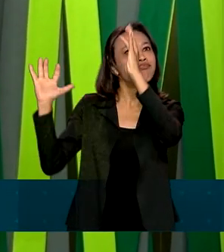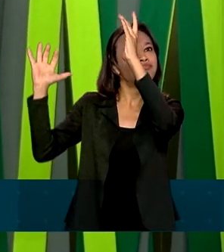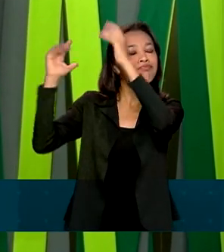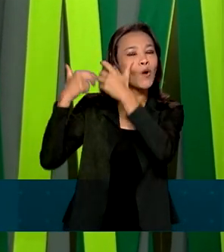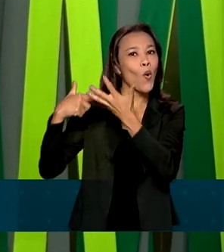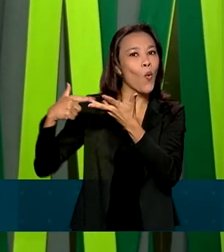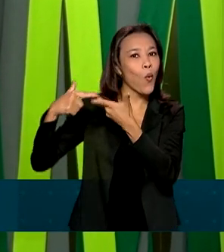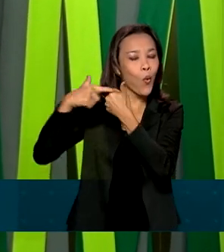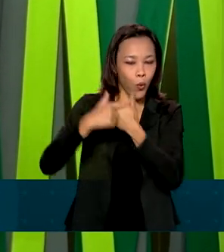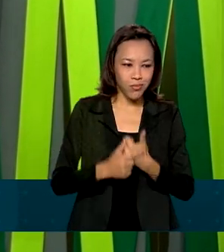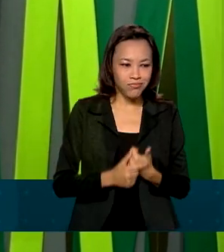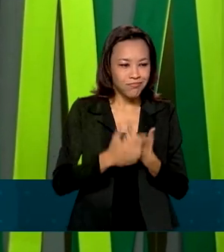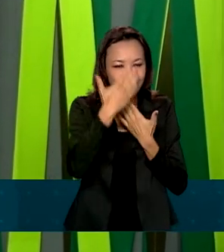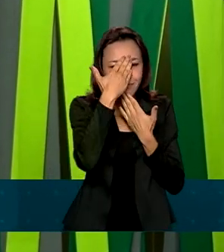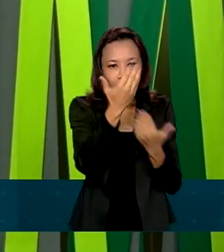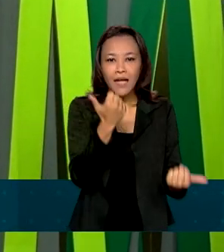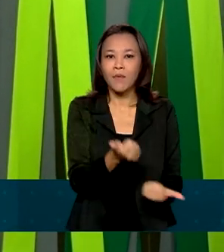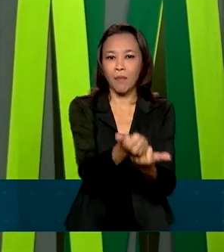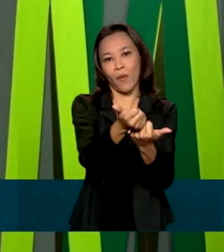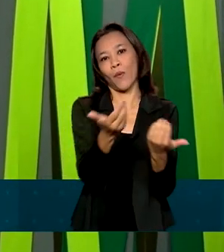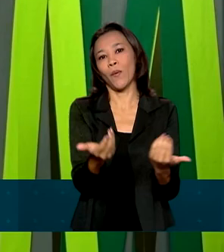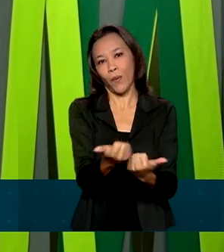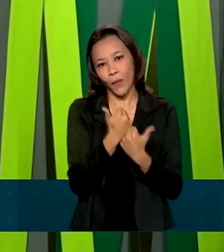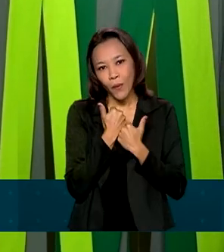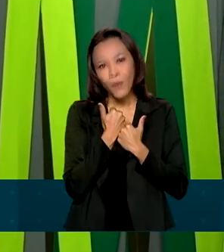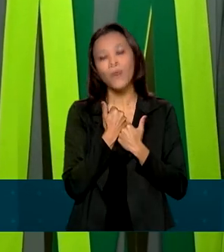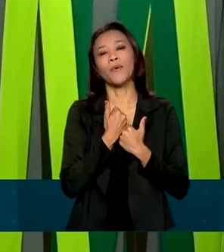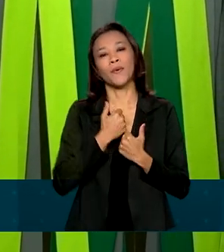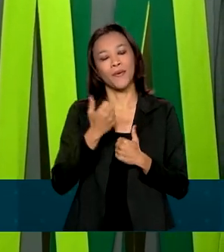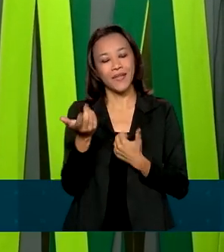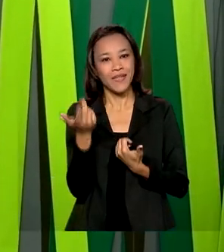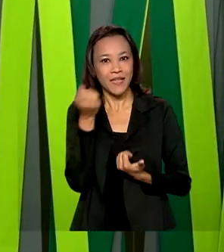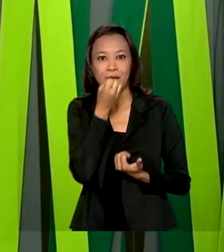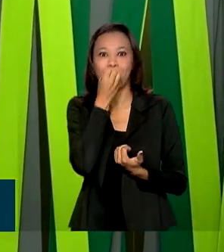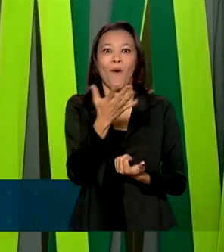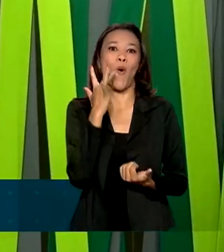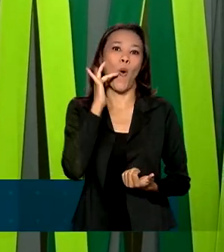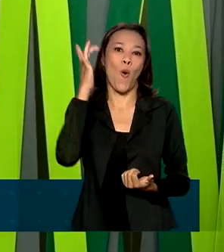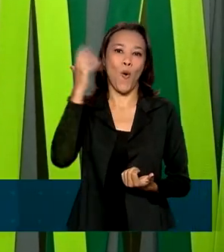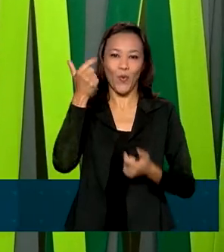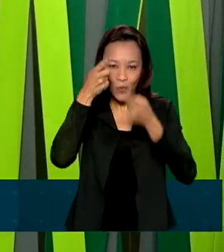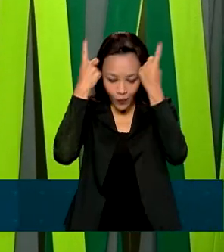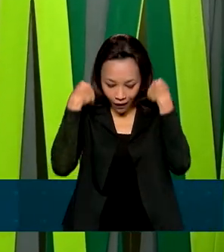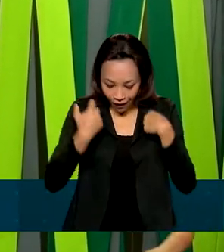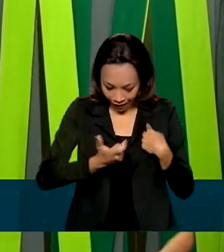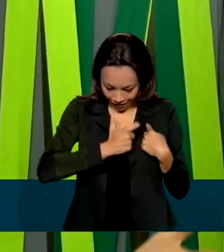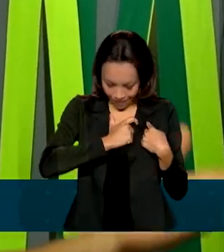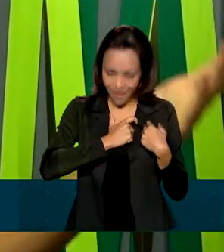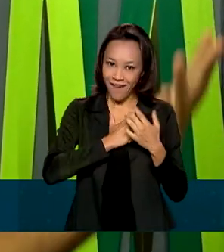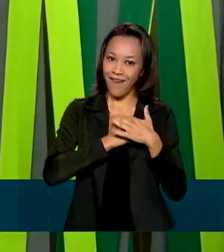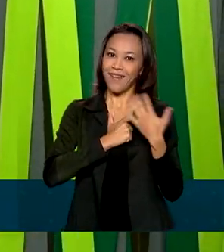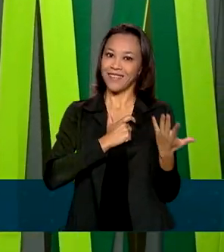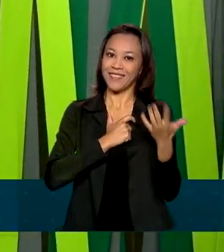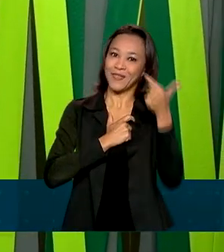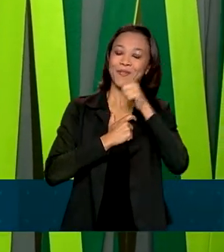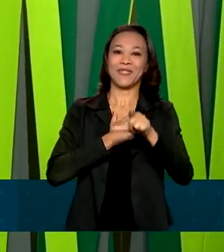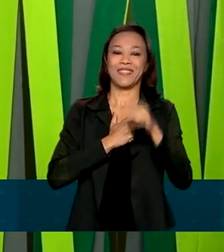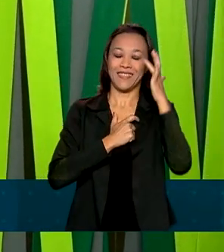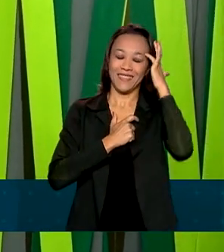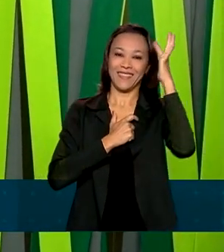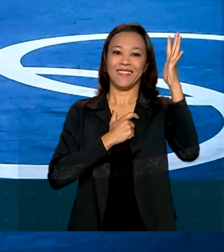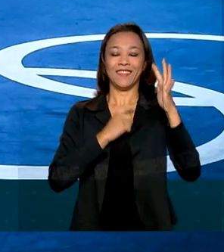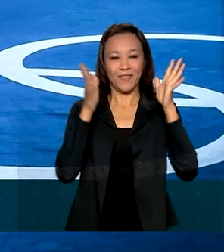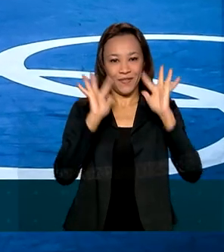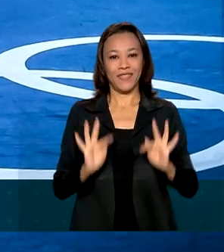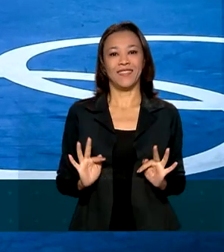esse apoio, todo esse carinho com uma medalha. Que bom que veio o ouro, eu vim buscar ela. Não sabia que seria da maneira que foi, mas fico